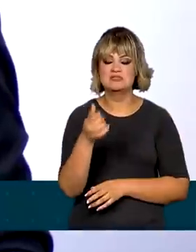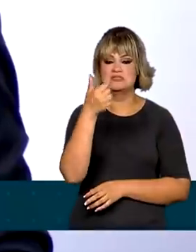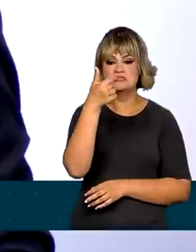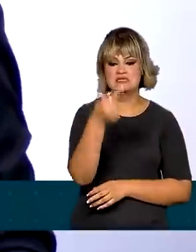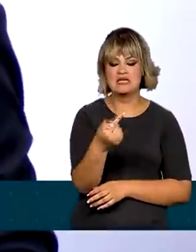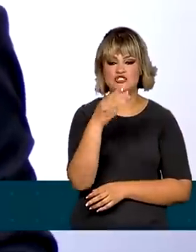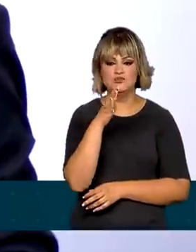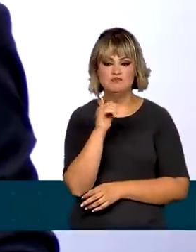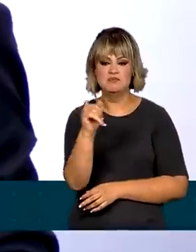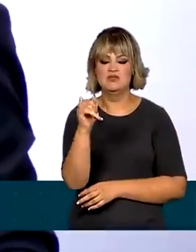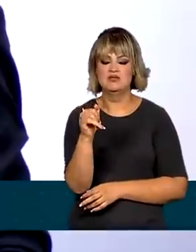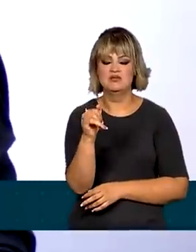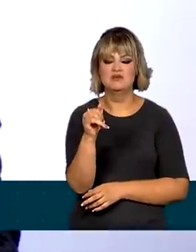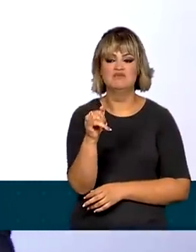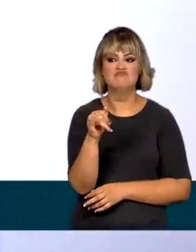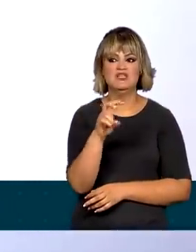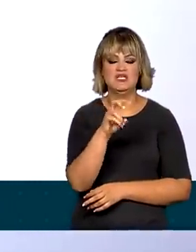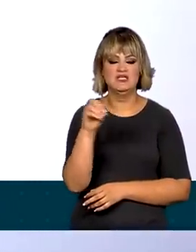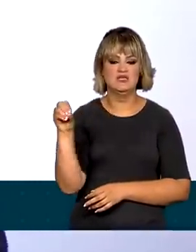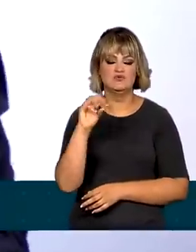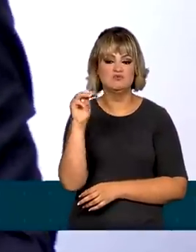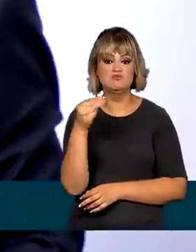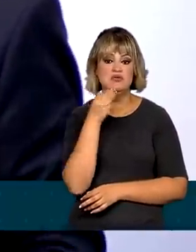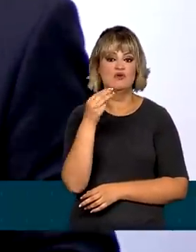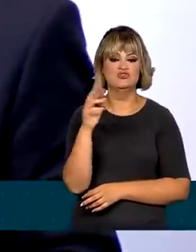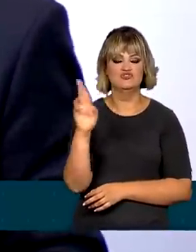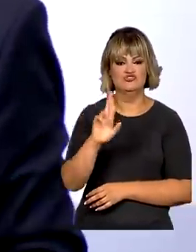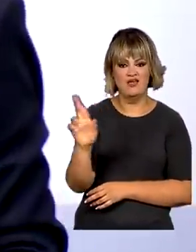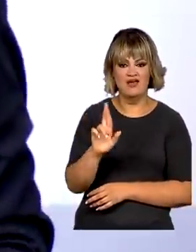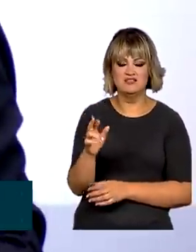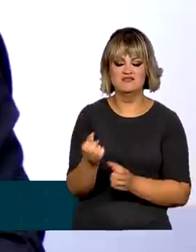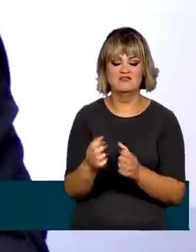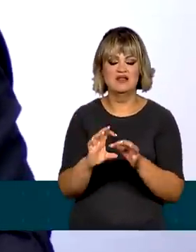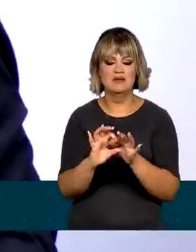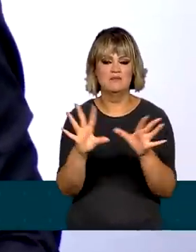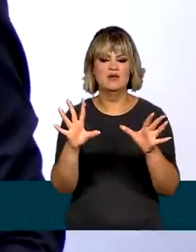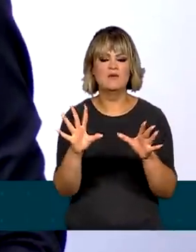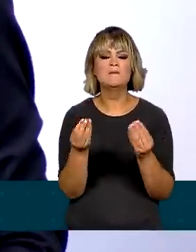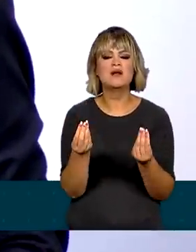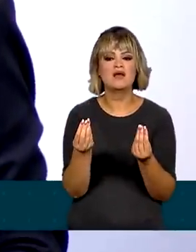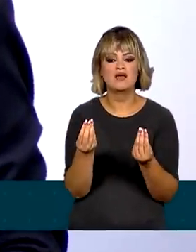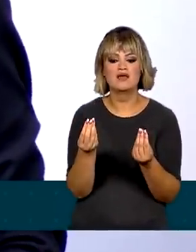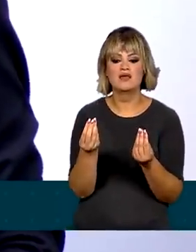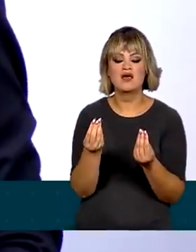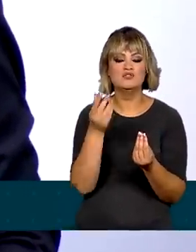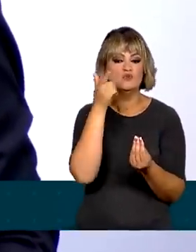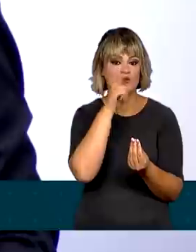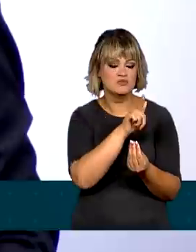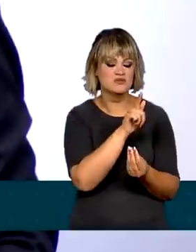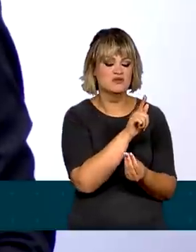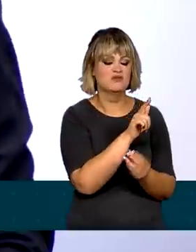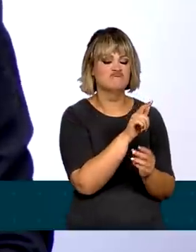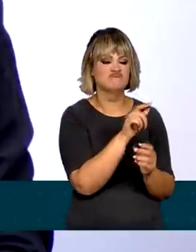7 bilhões e meio de reais. Que vai permitir que a gente complete mais um ano